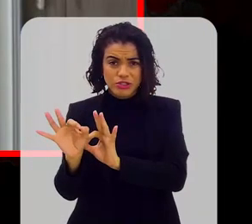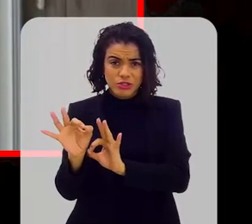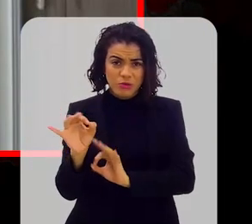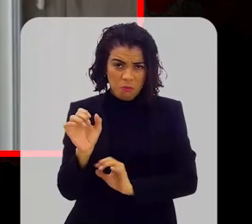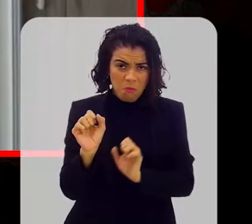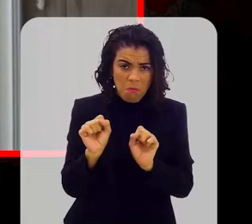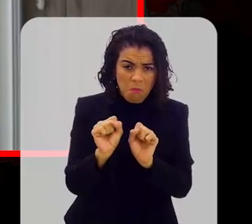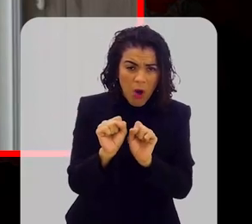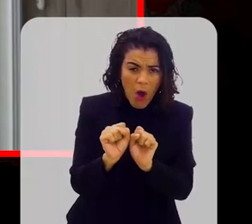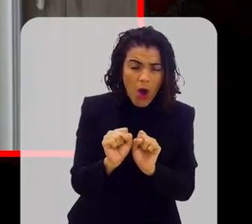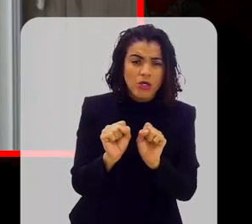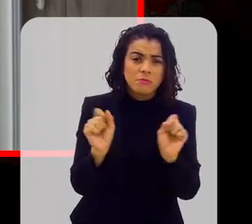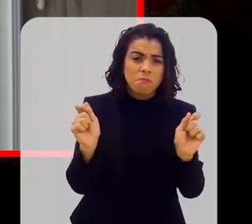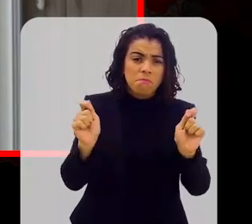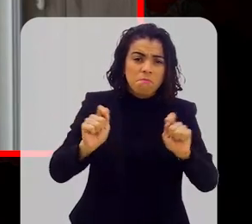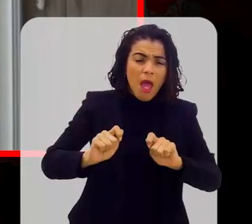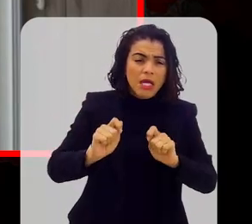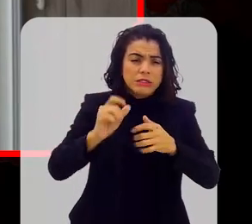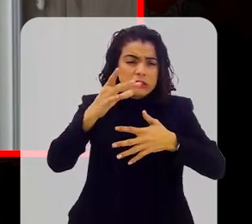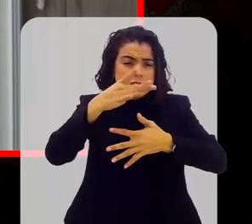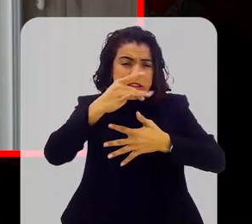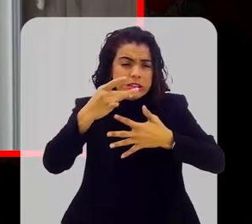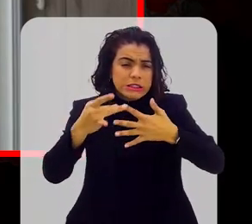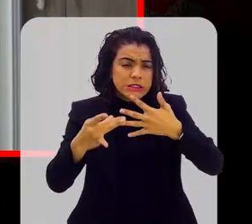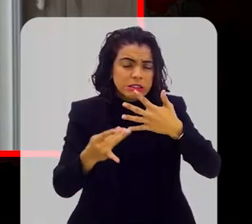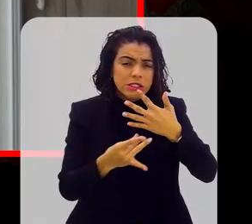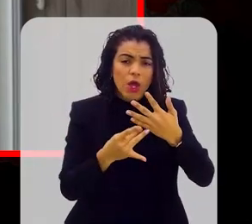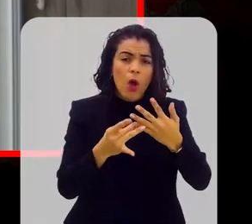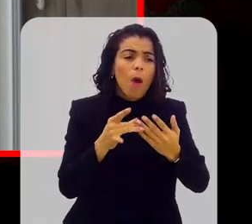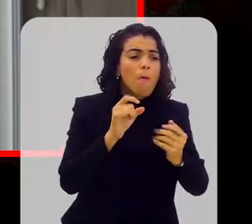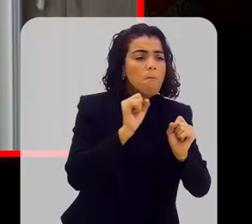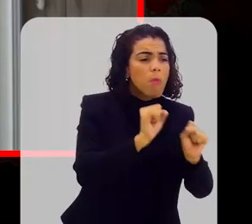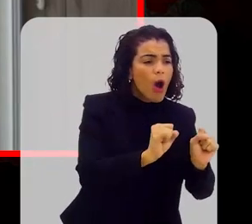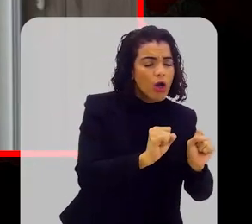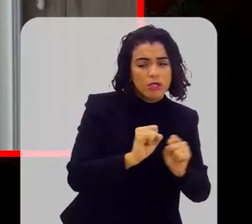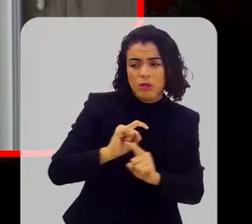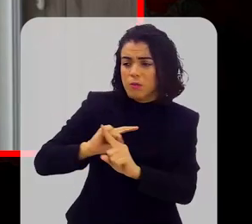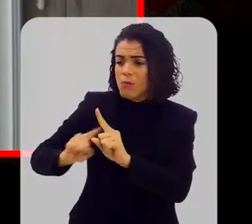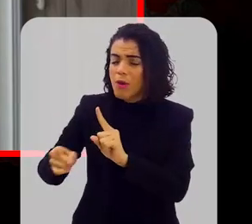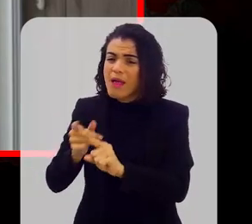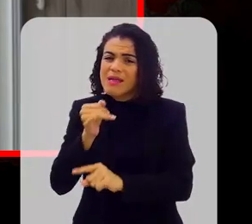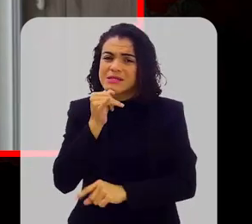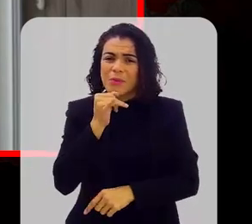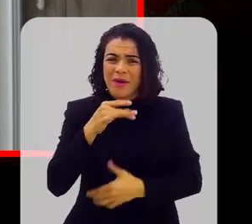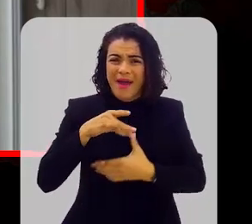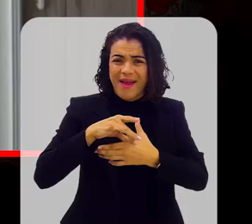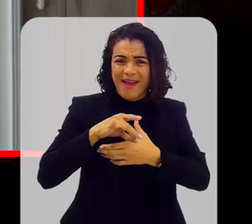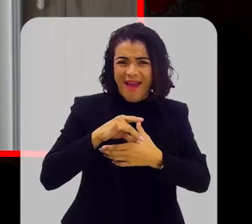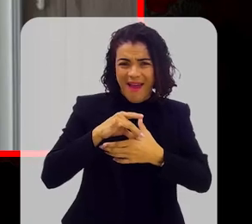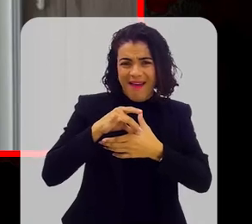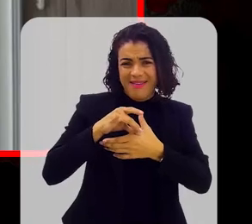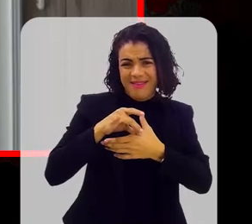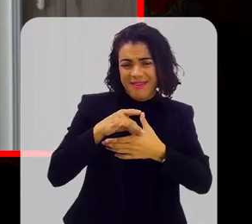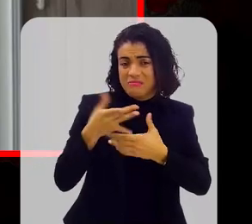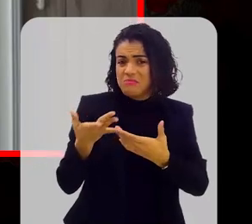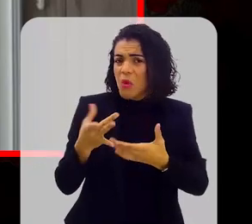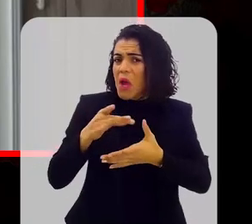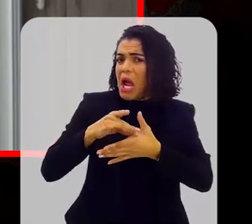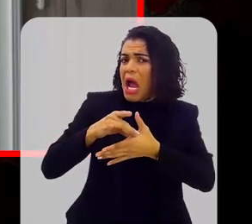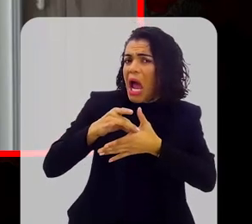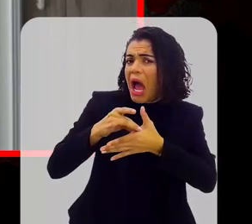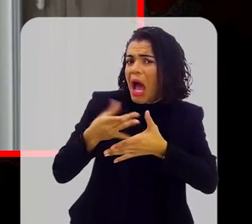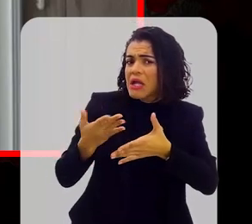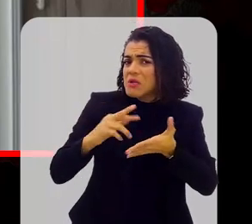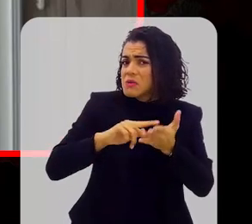pode dizer um pouco mais os detalhes? O que pode, o que não pode? Você falou da carne vermelha, por exemplo. O que quer